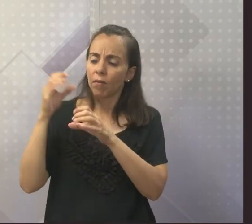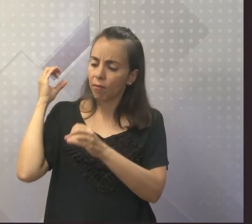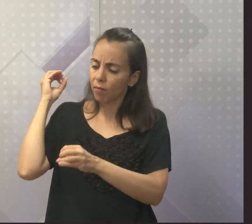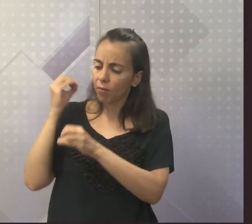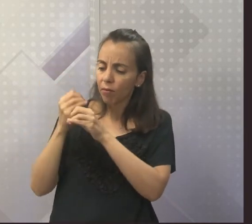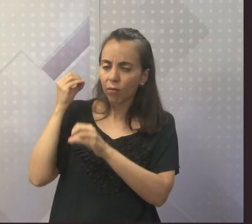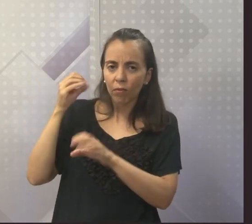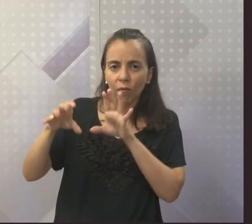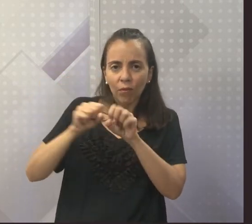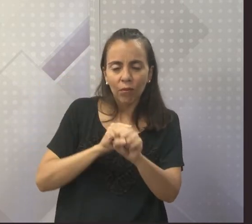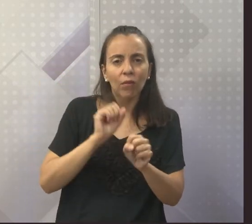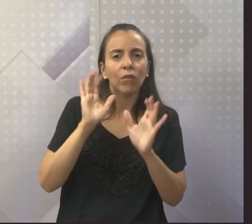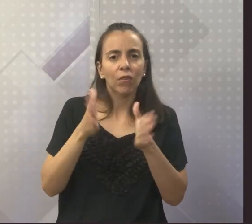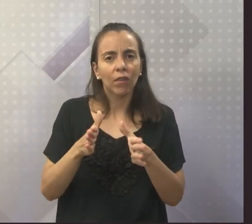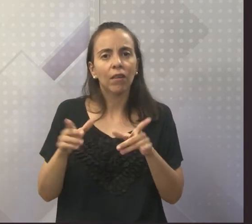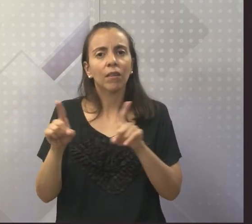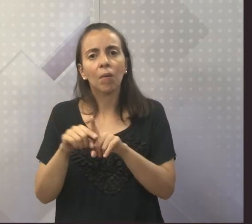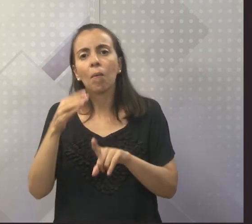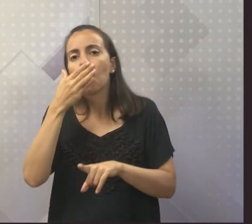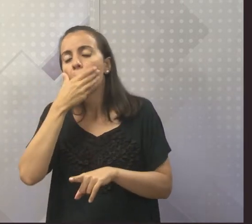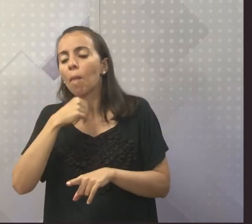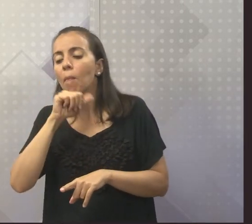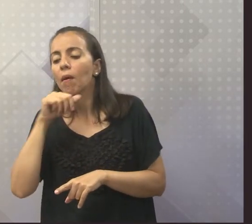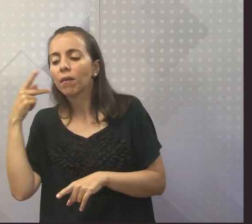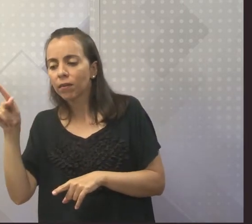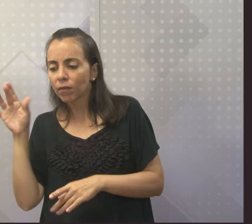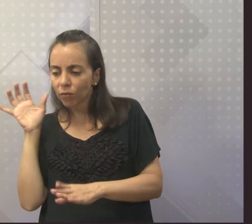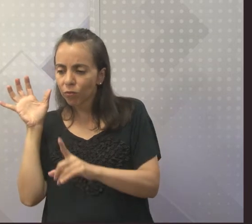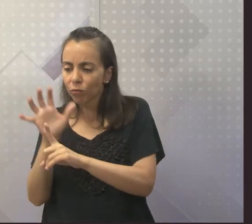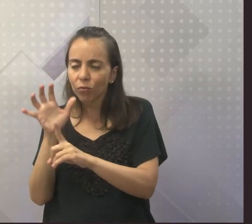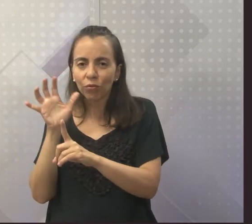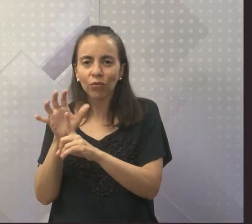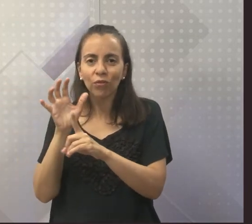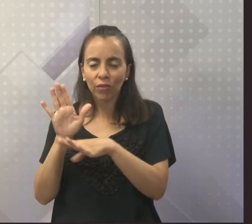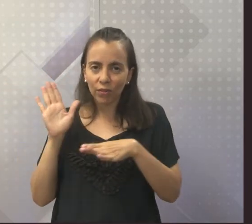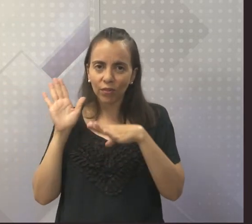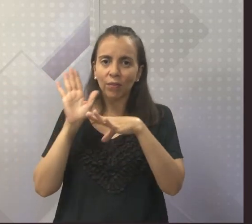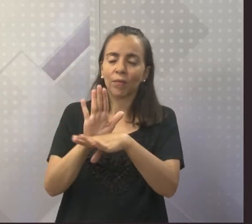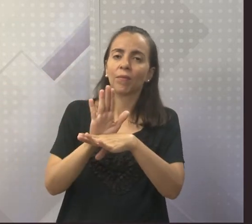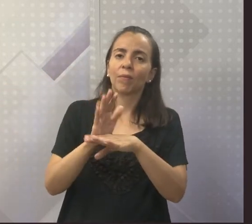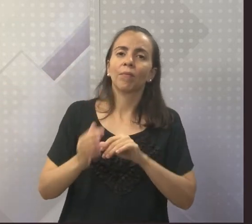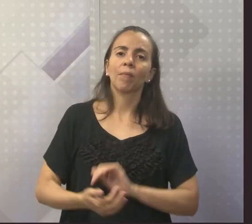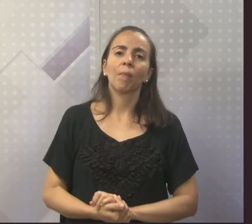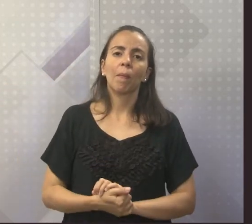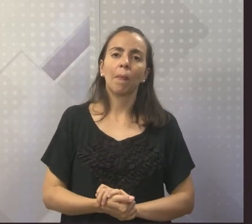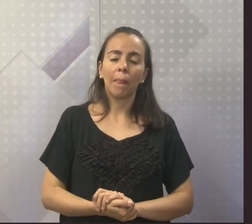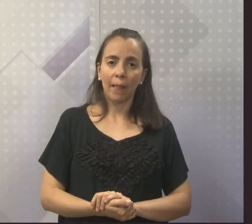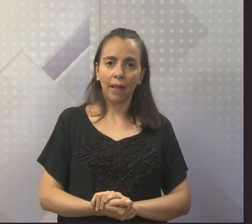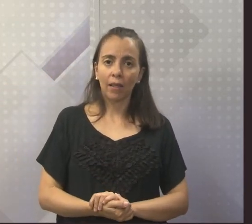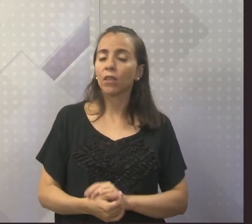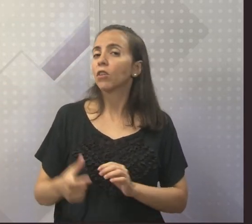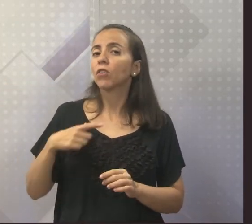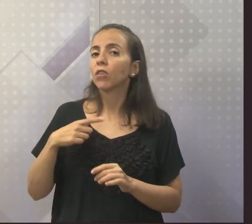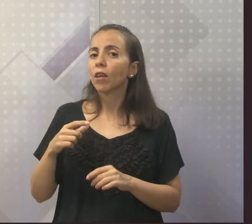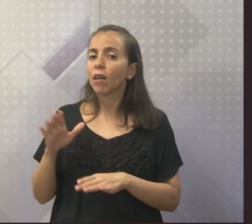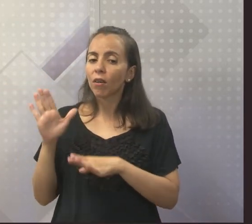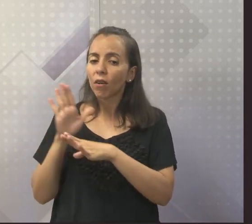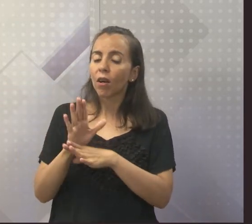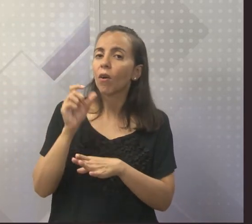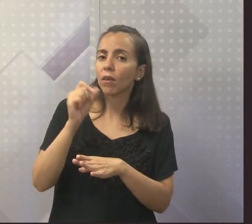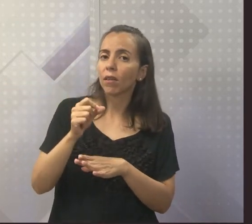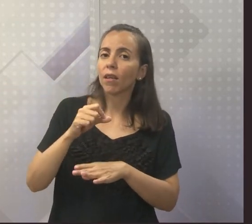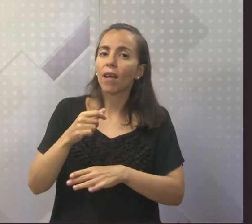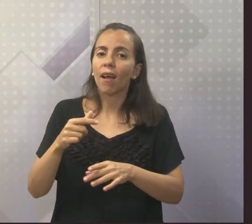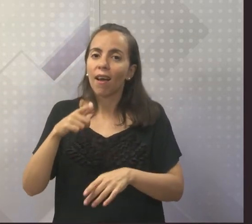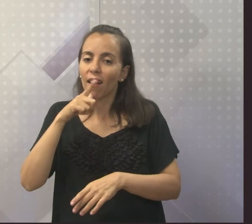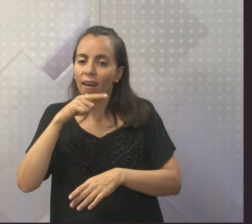tornou conhecido no Rio de Janeiro, que era a capital do Império, até por resolver um abastecimento de água e fazer um